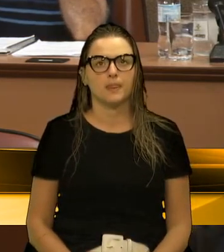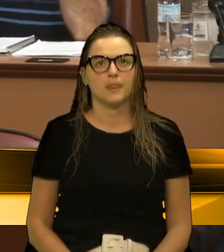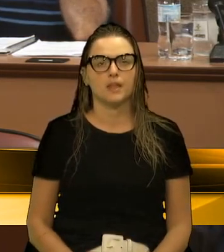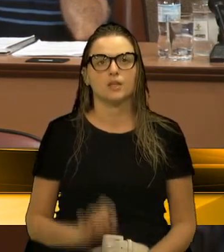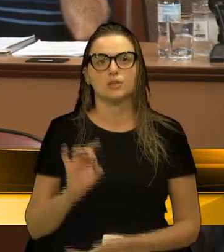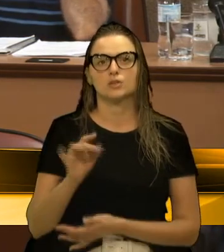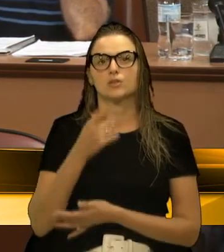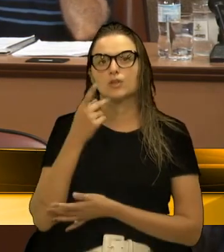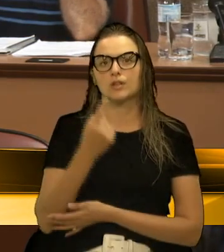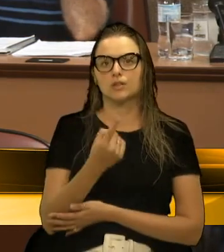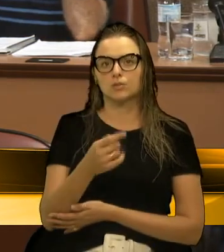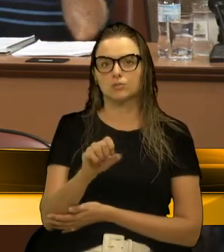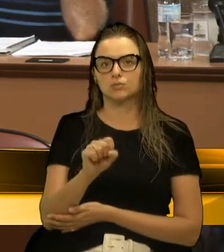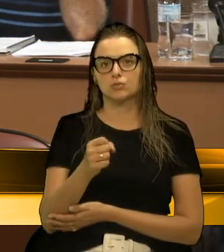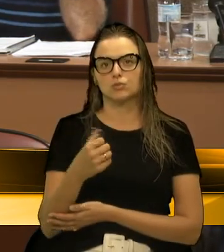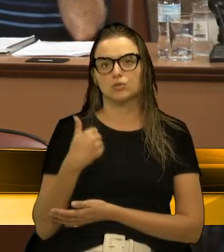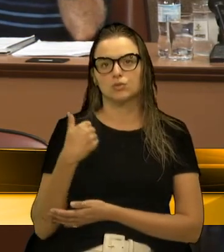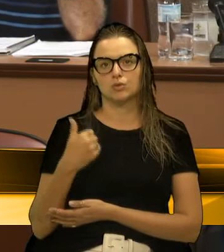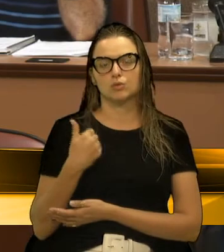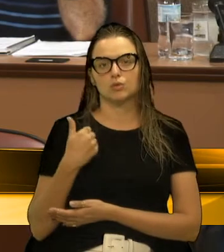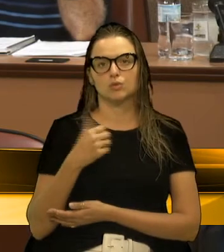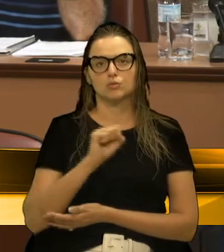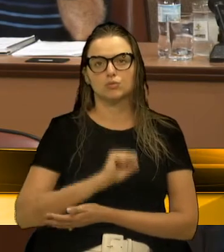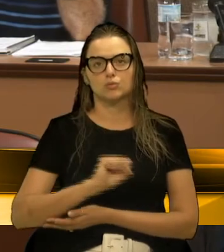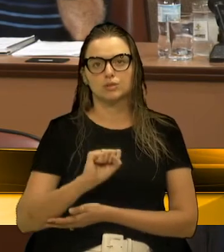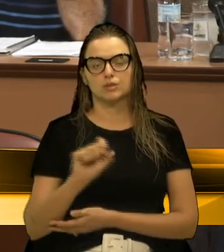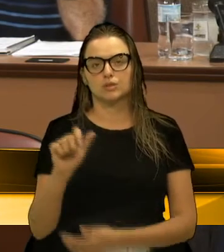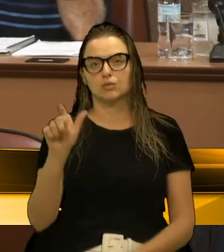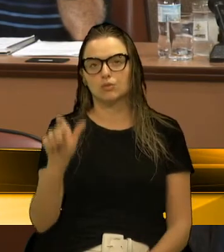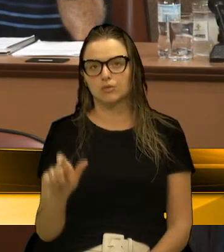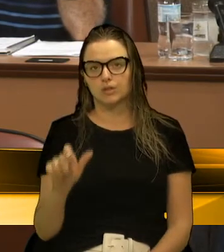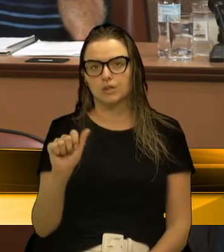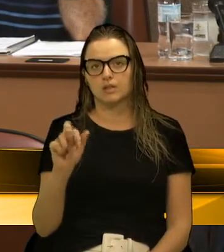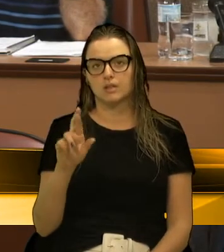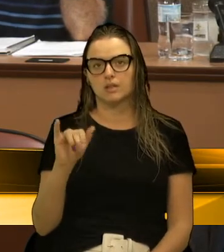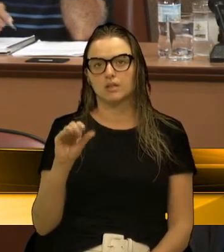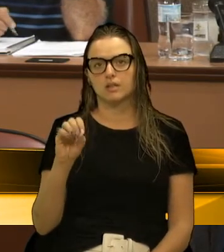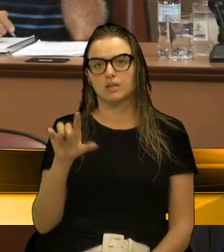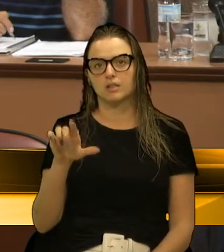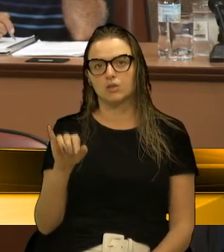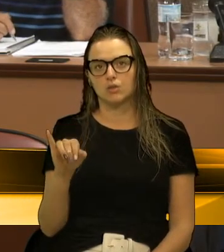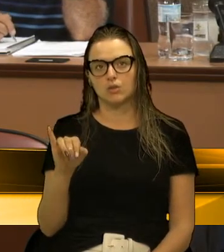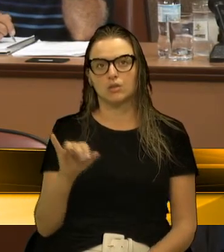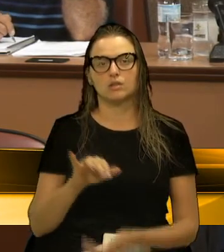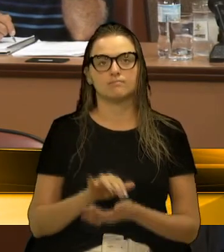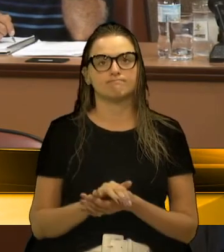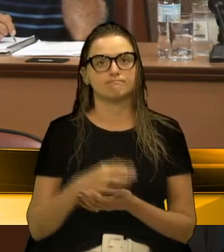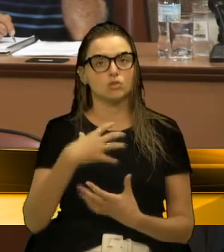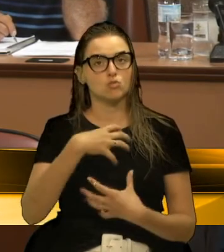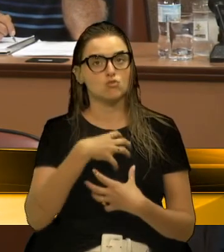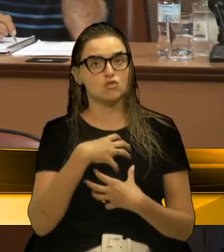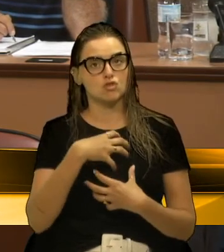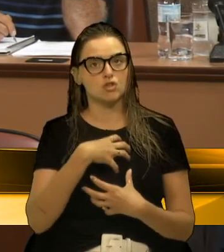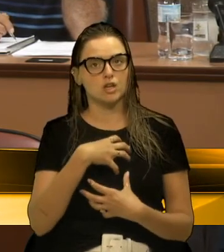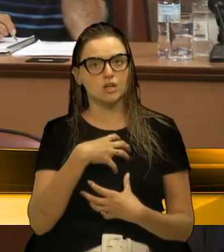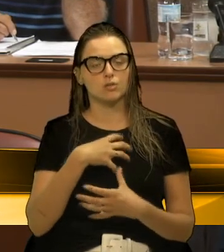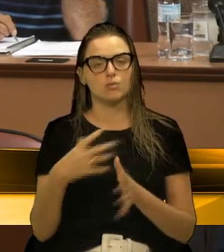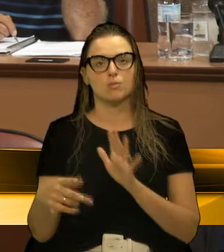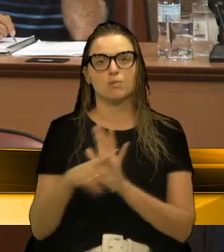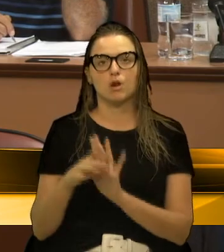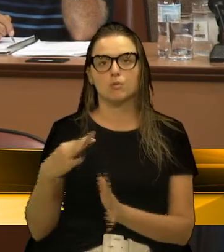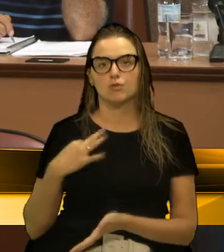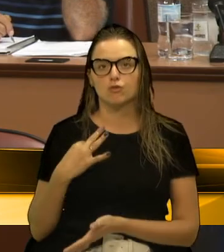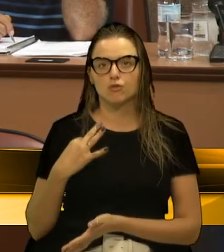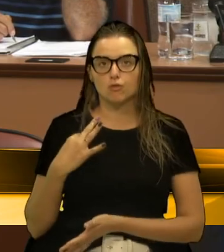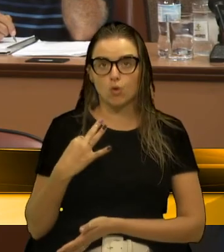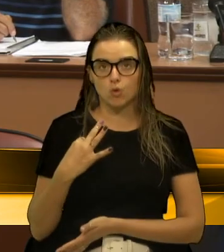18 anos, o seu Arioli, ele, de forma voluntária, ele se